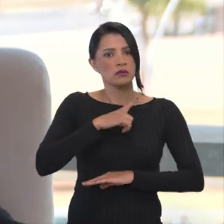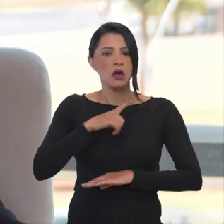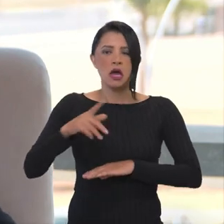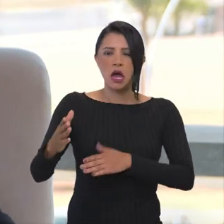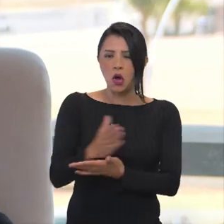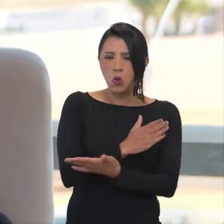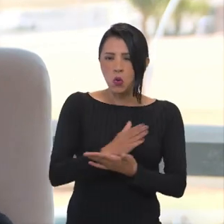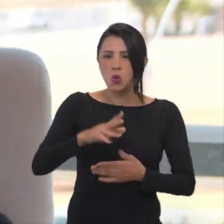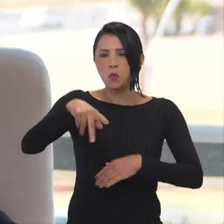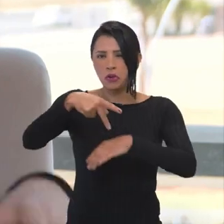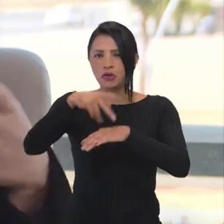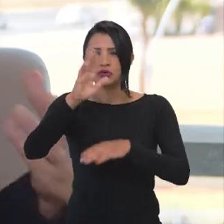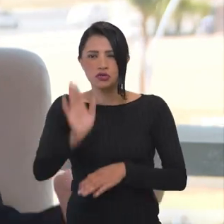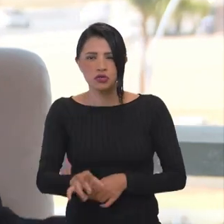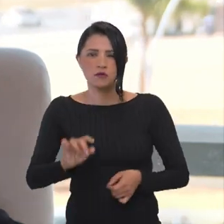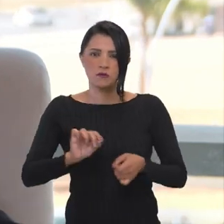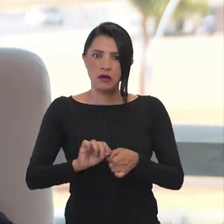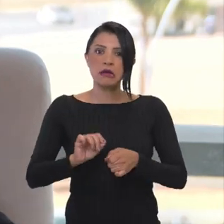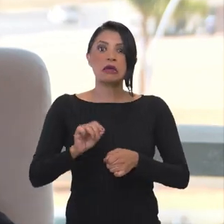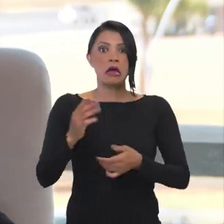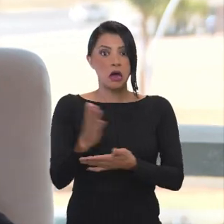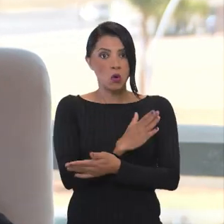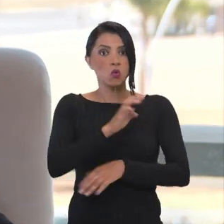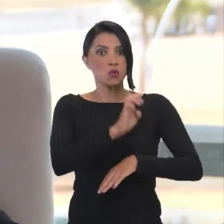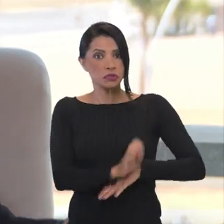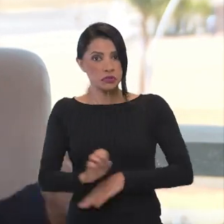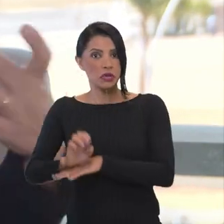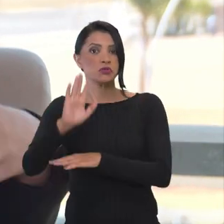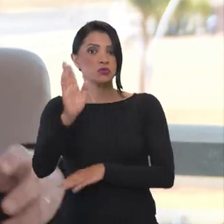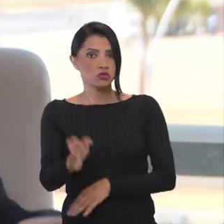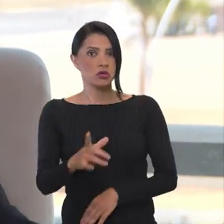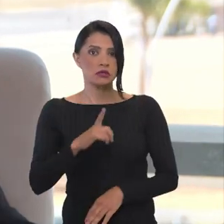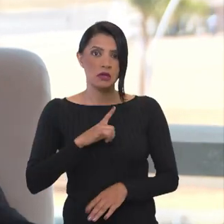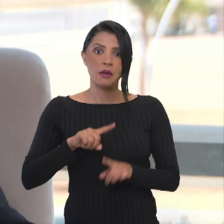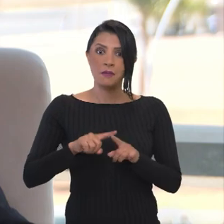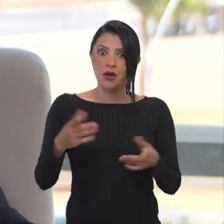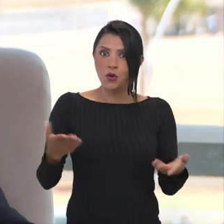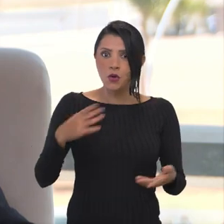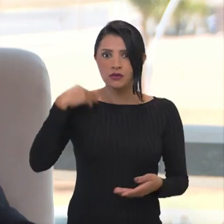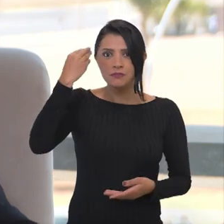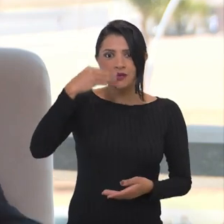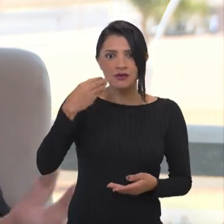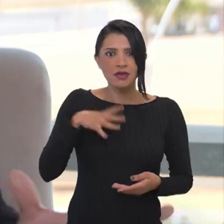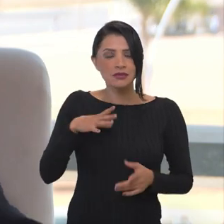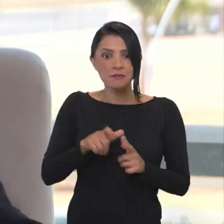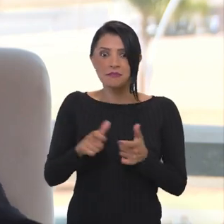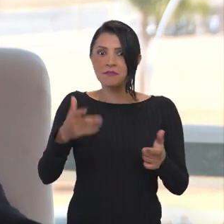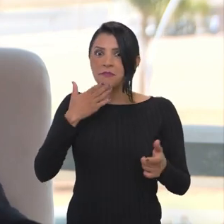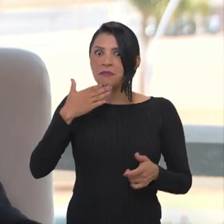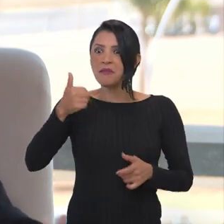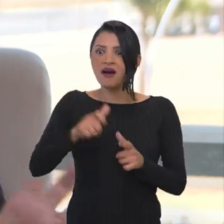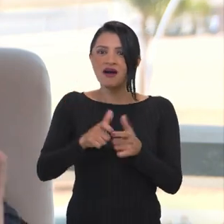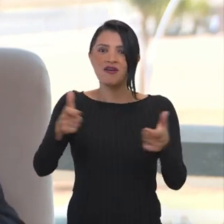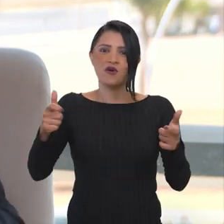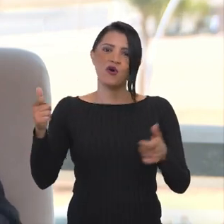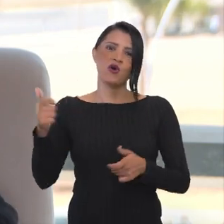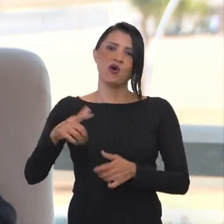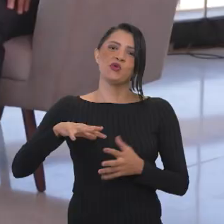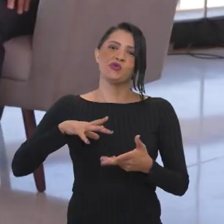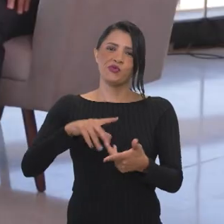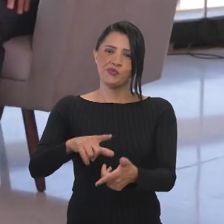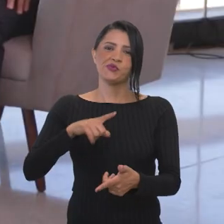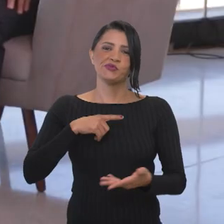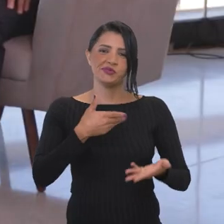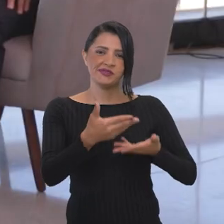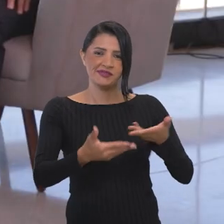alguns países do mundo que já fazem isso, alguns estados brasileiros onde já existe, mas que a gente está trazendo uma experiência que vai ser talvez a maior do mundo, realmente, no tanto